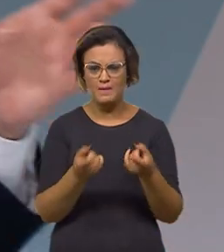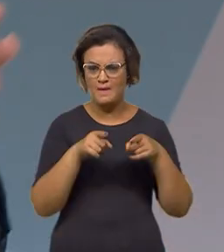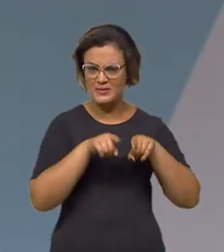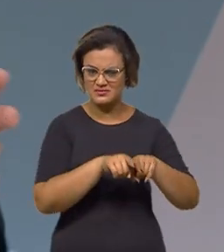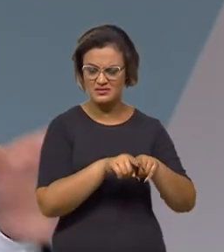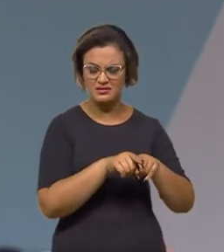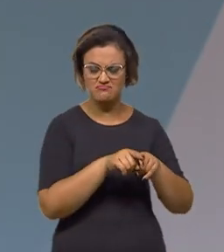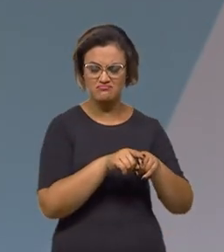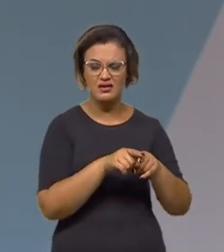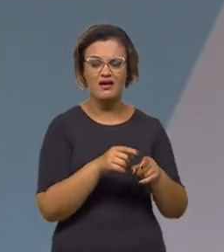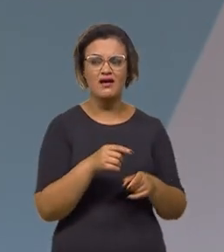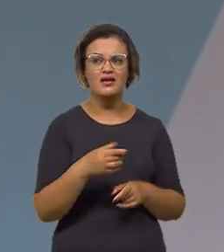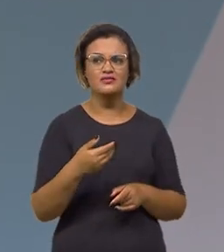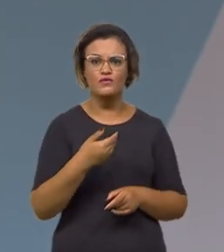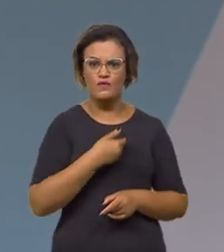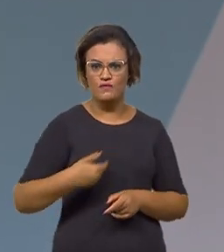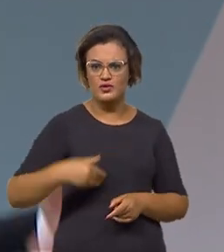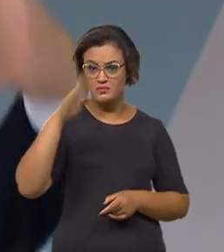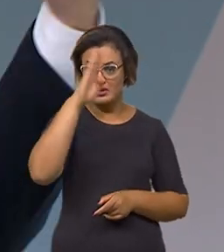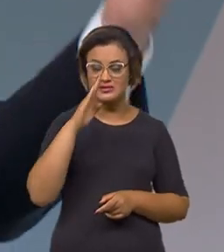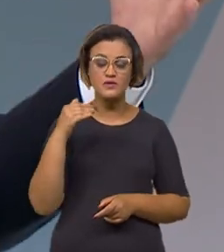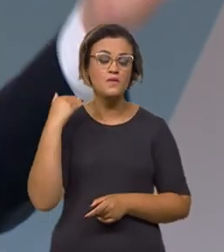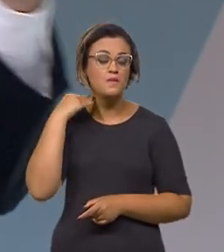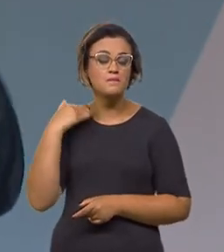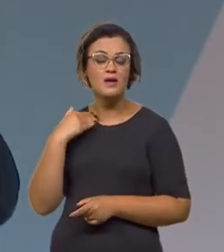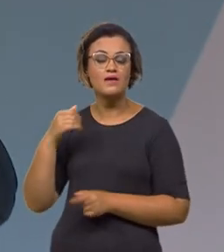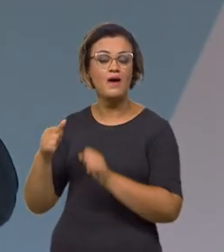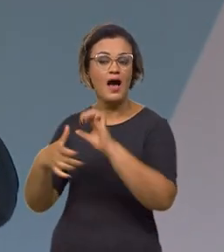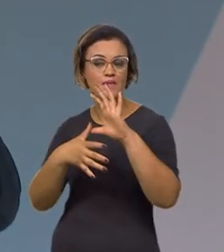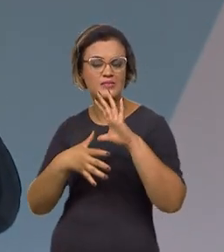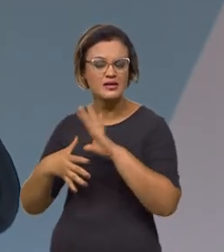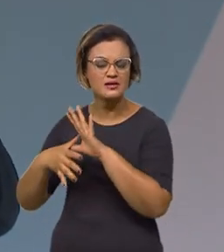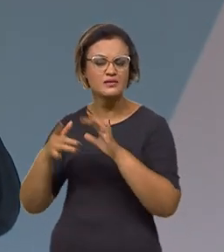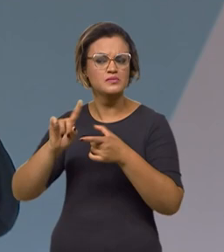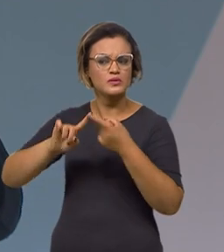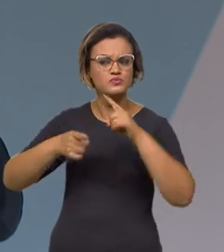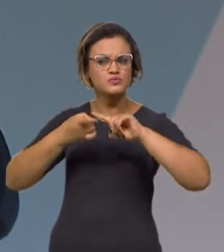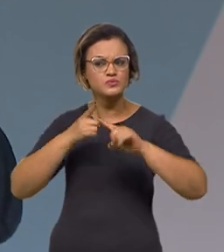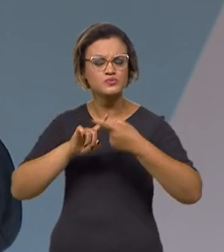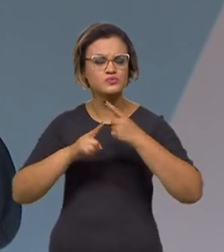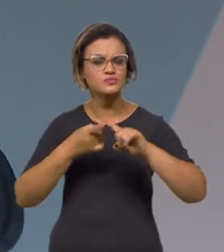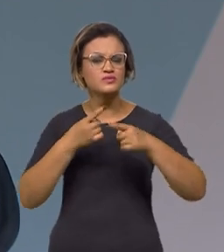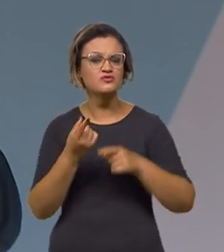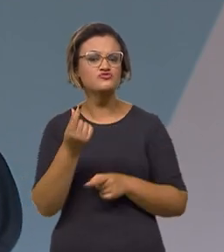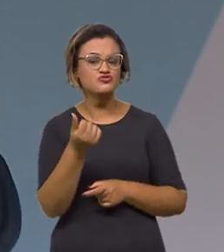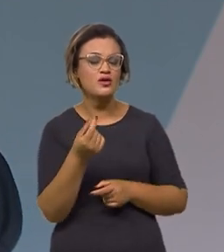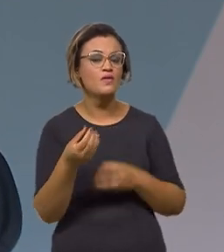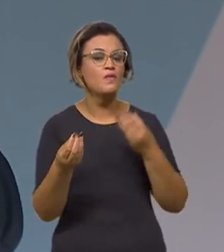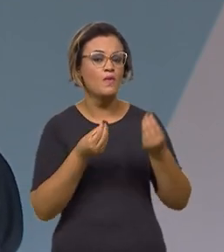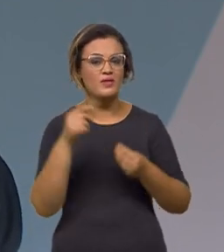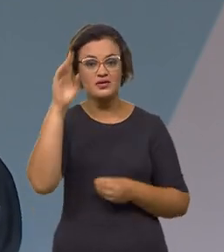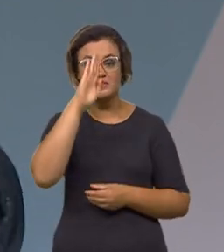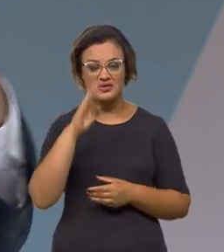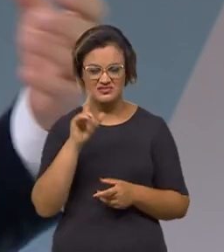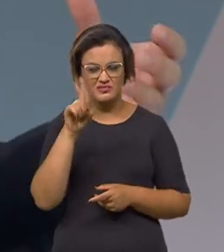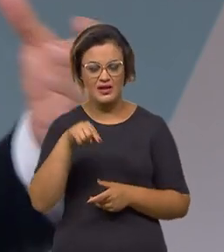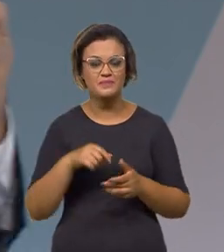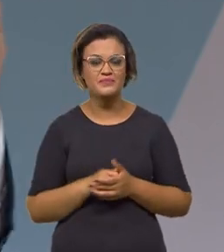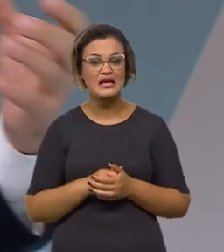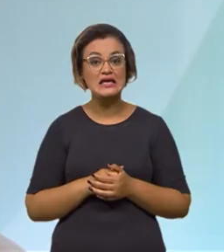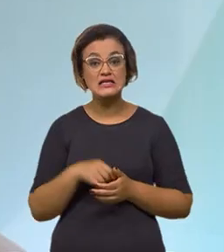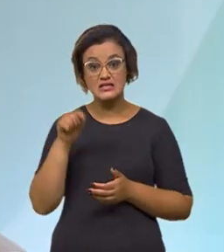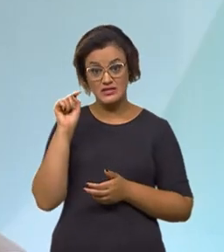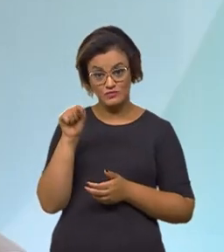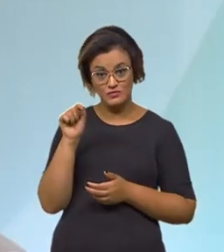brasileiro e o Banco Interamericano de Desenvolvimento, para discutir essa atração de capital externo aqui para o Brasil. E o senhor